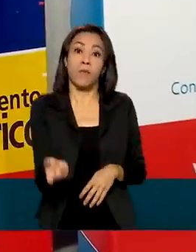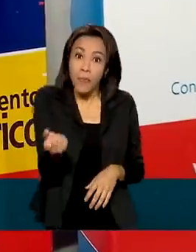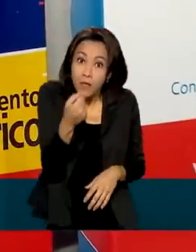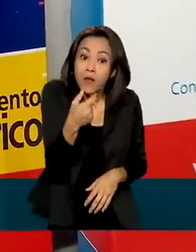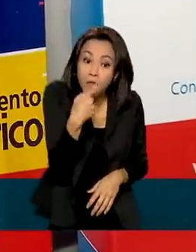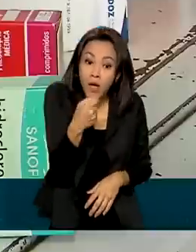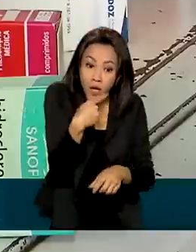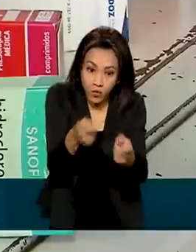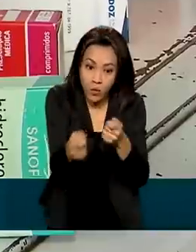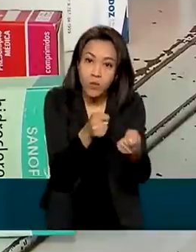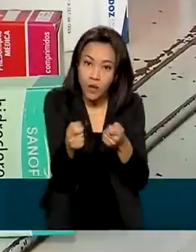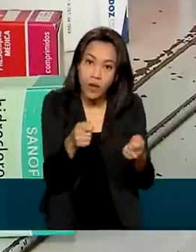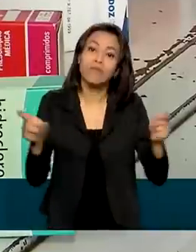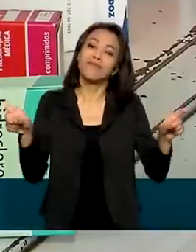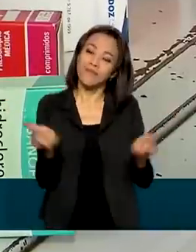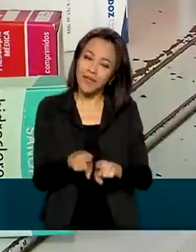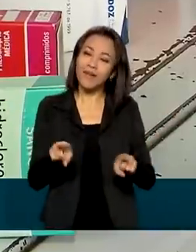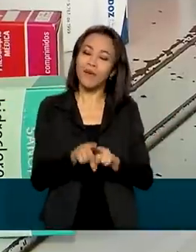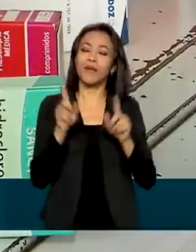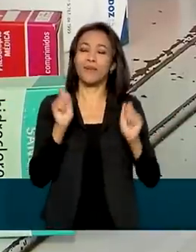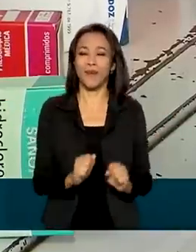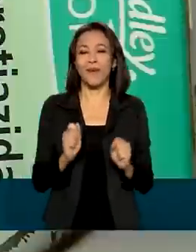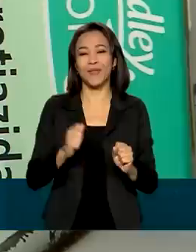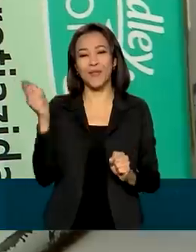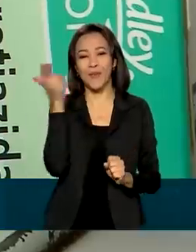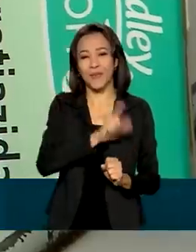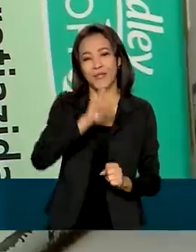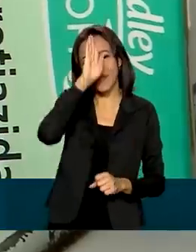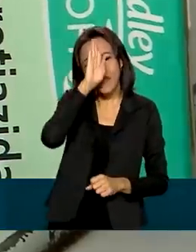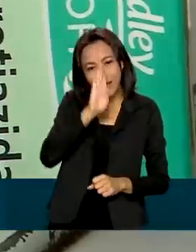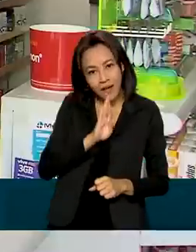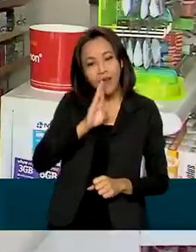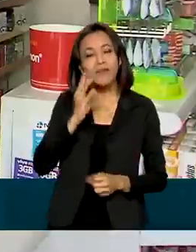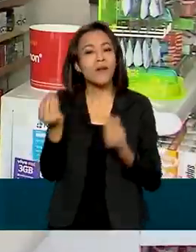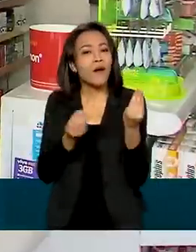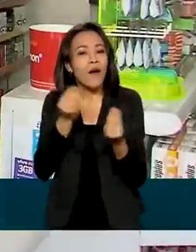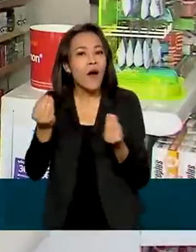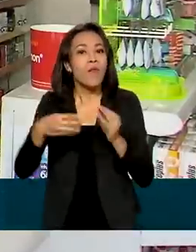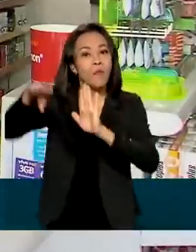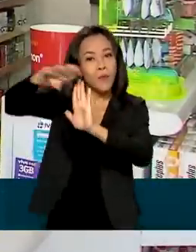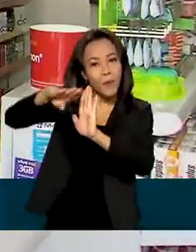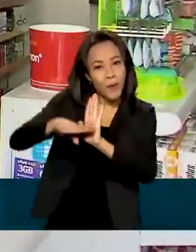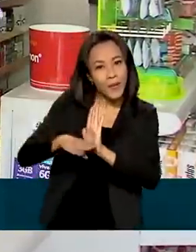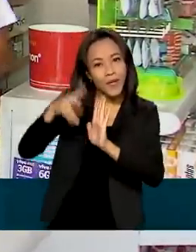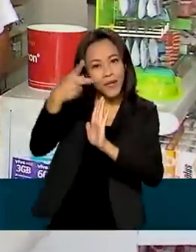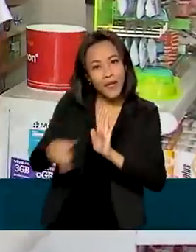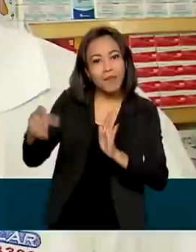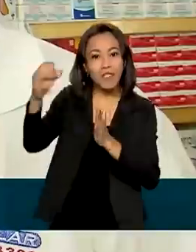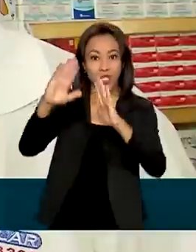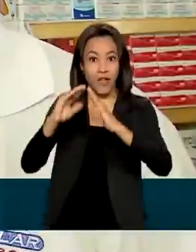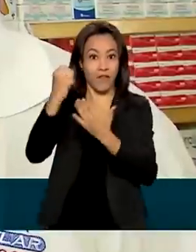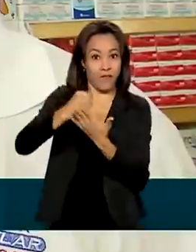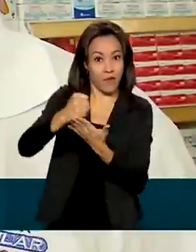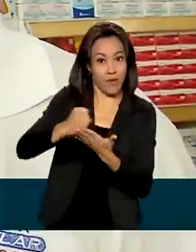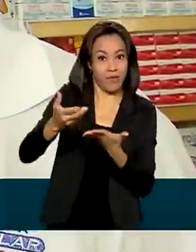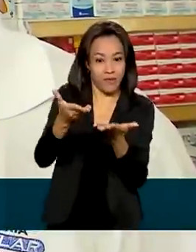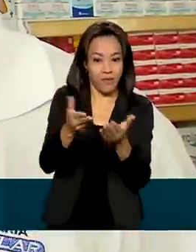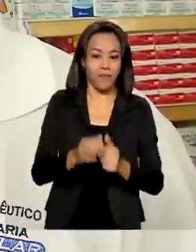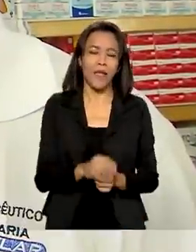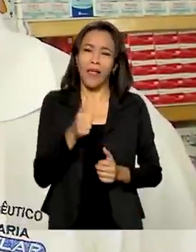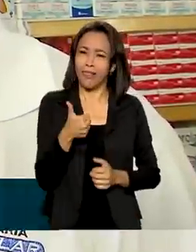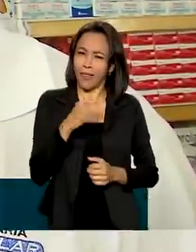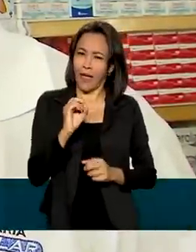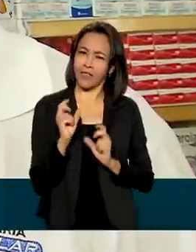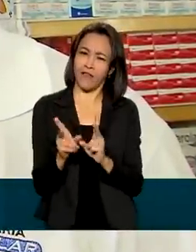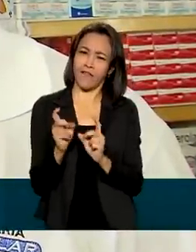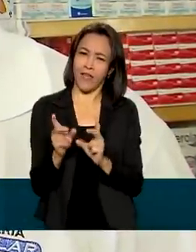controlados também podem ser adquiridos de graça por meio do programa Farmácia Popular. De cada 10 medicamentos que